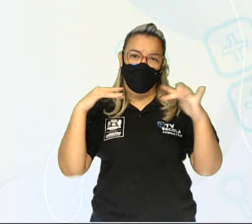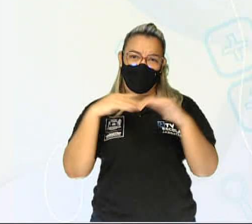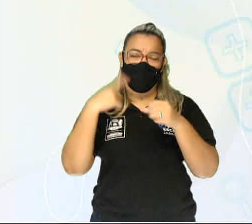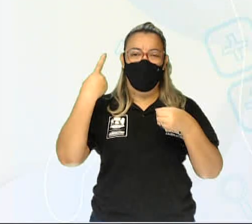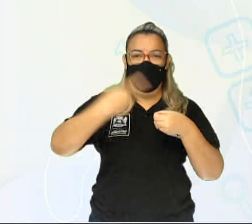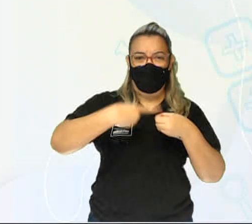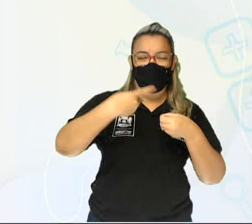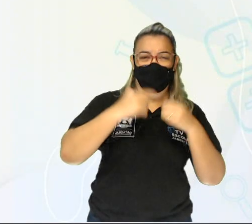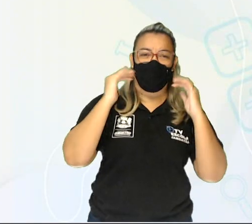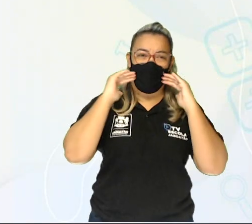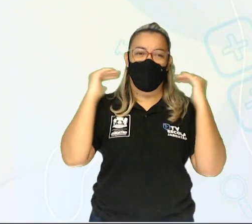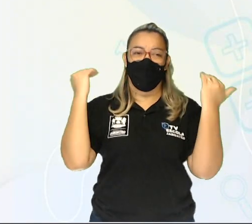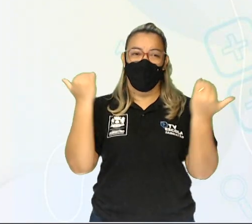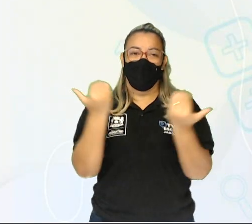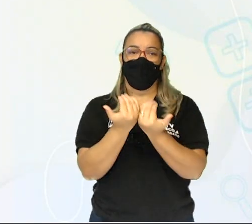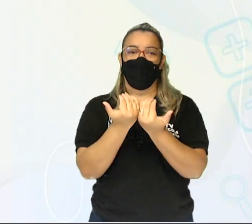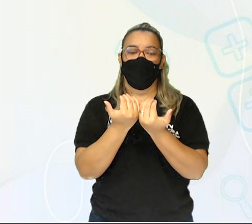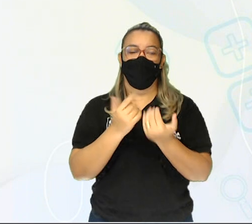nossa comunidade.